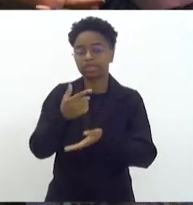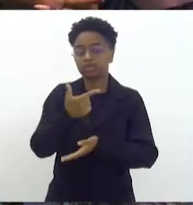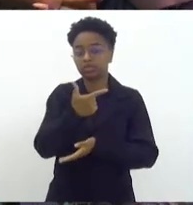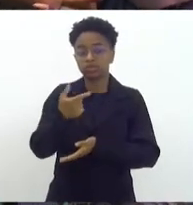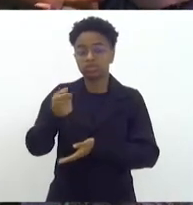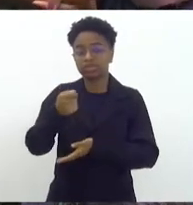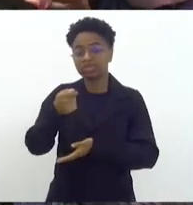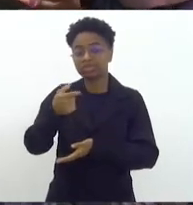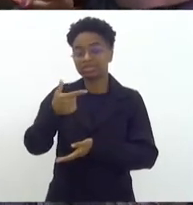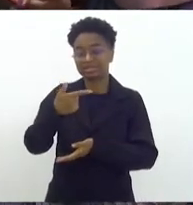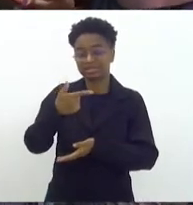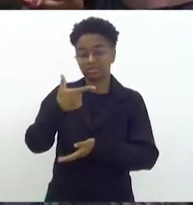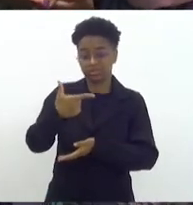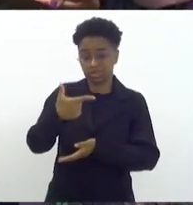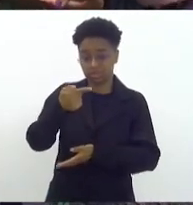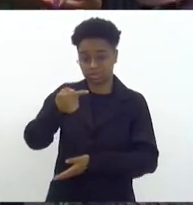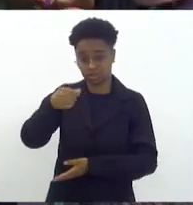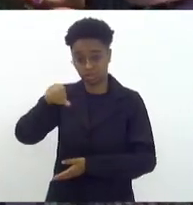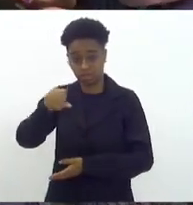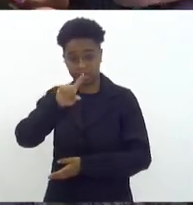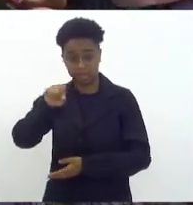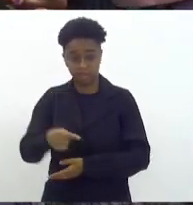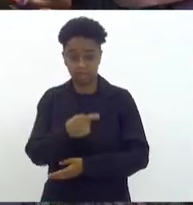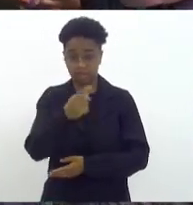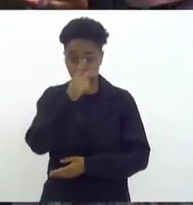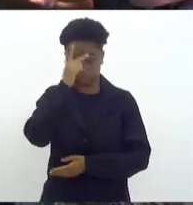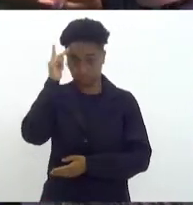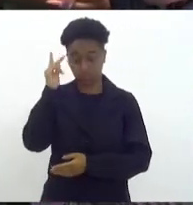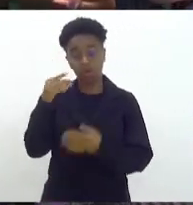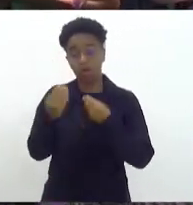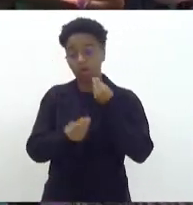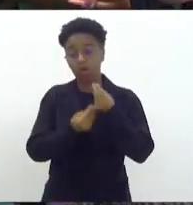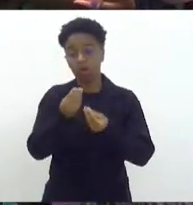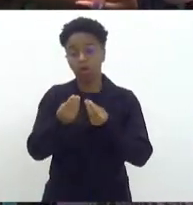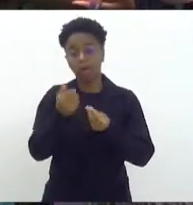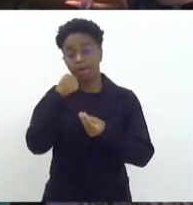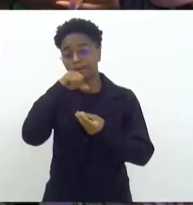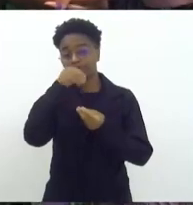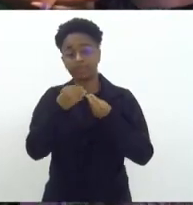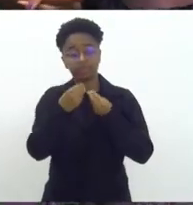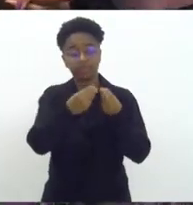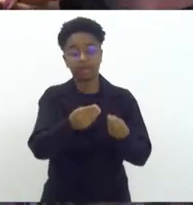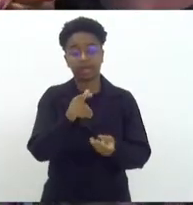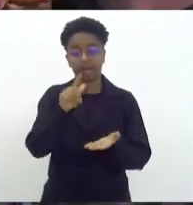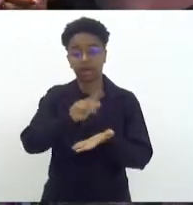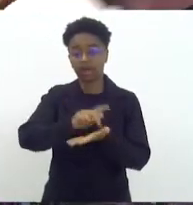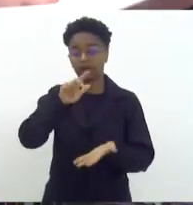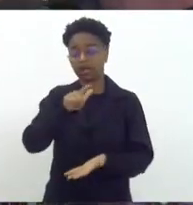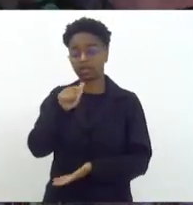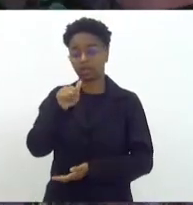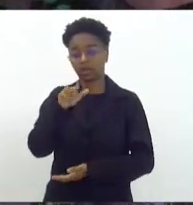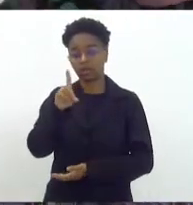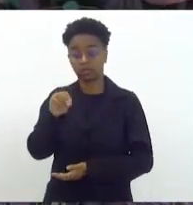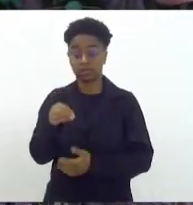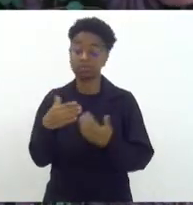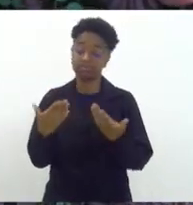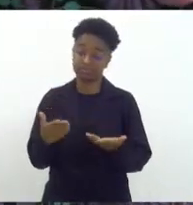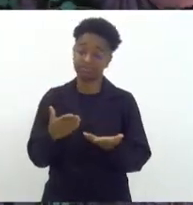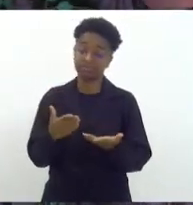habitantes e essas mães não conseguiriam integrar os laudos e as documentações médicas. Então, a gente teve essa vitória, mas falta muito.